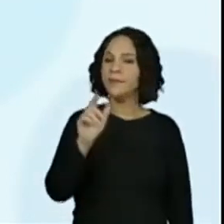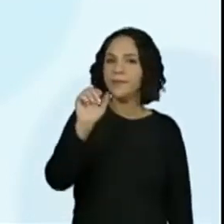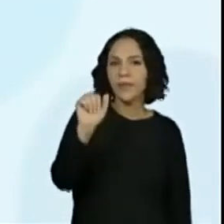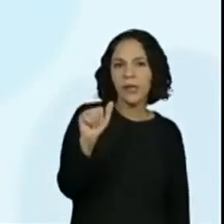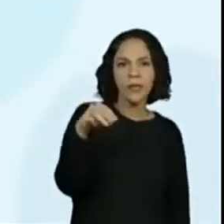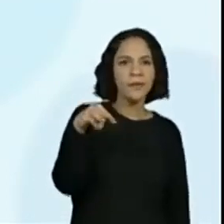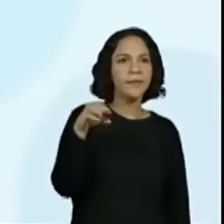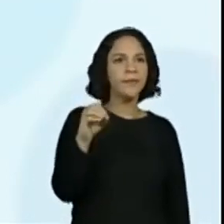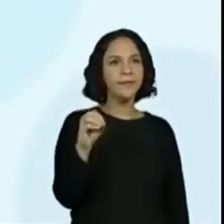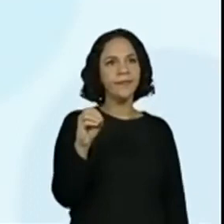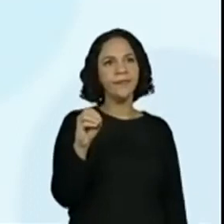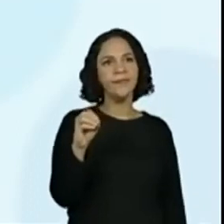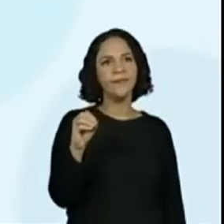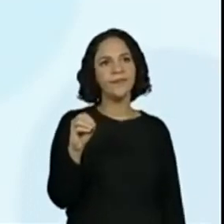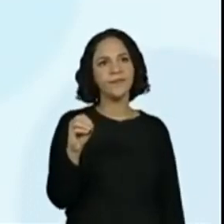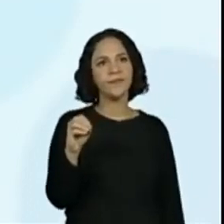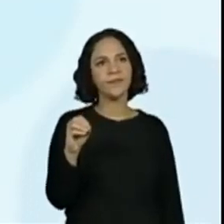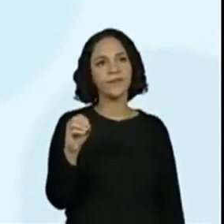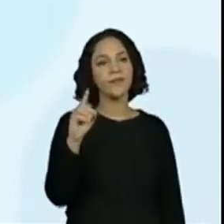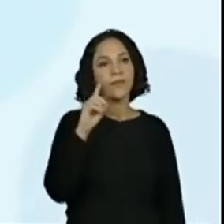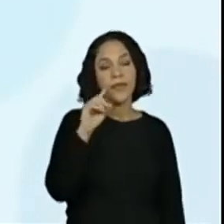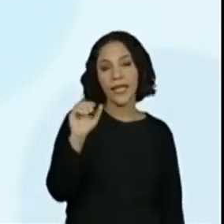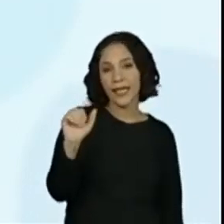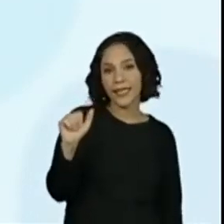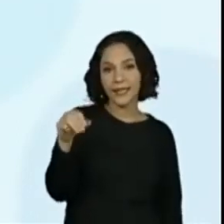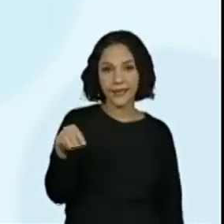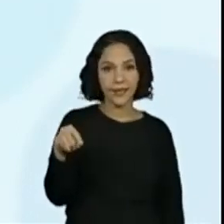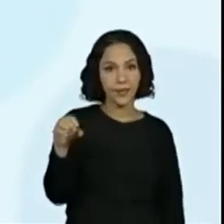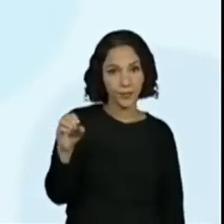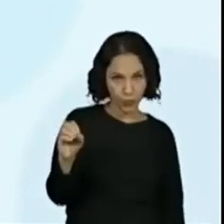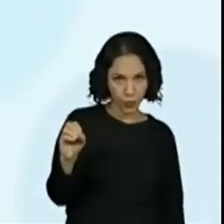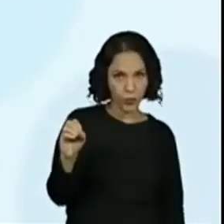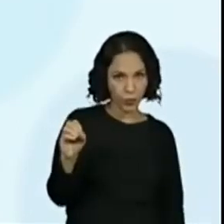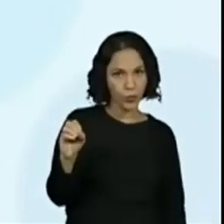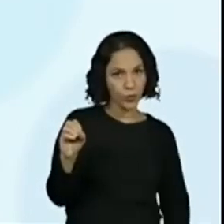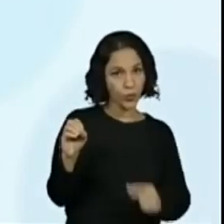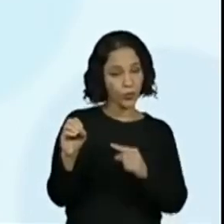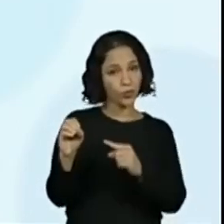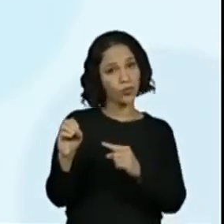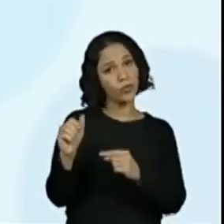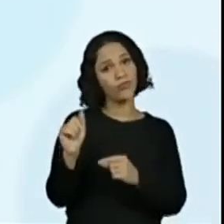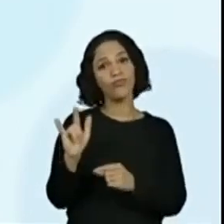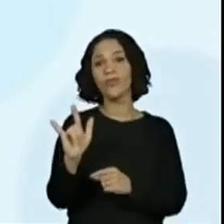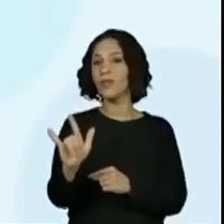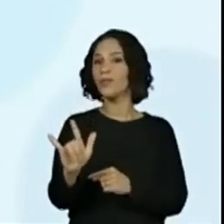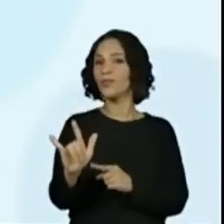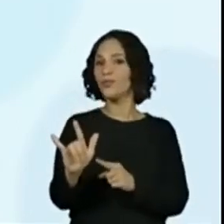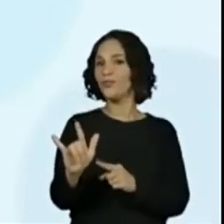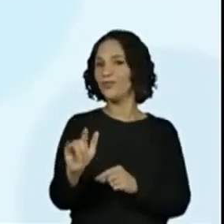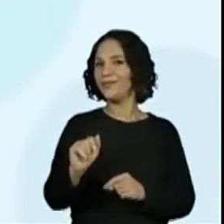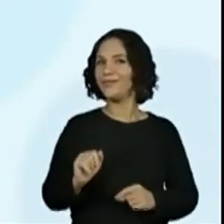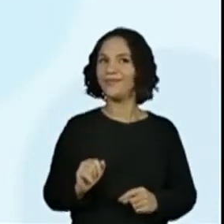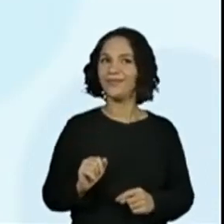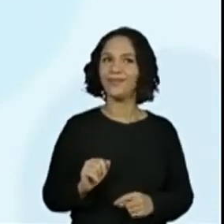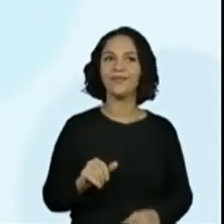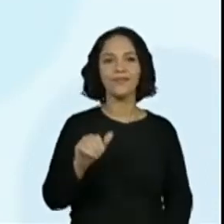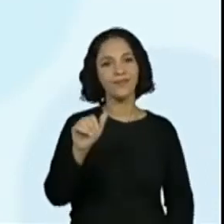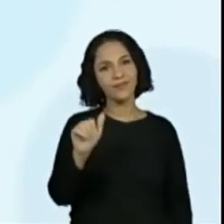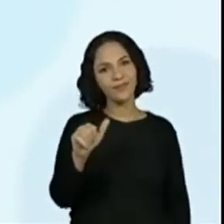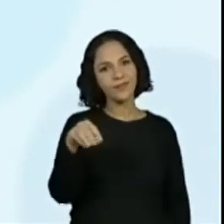Amo. Eu acho que amo é uma palavra que eu começo com a letra A.